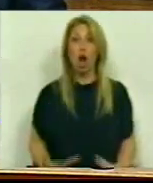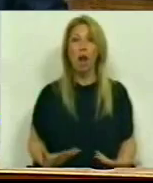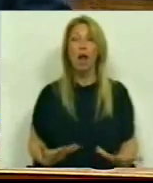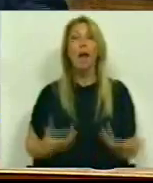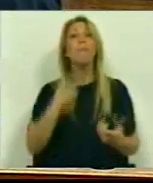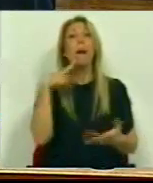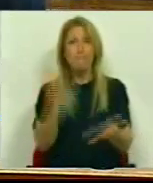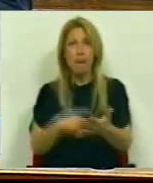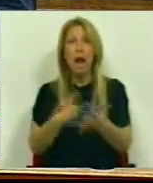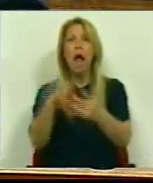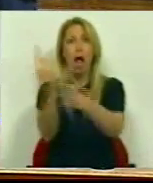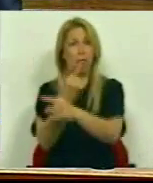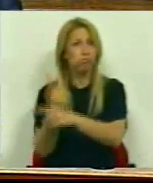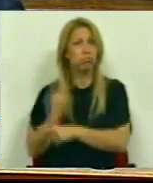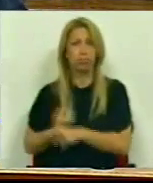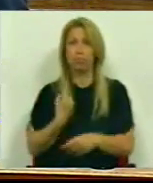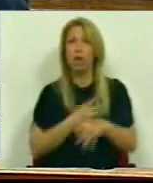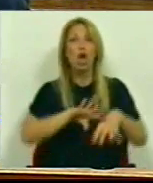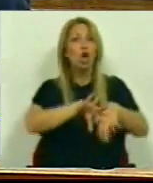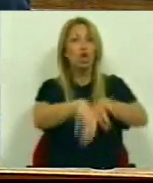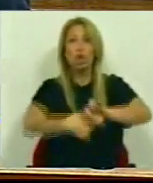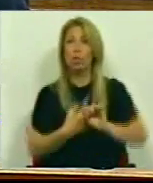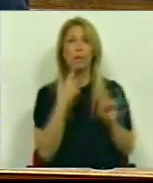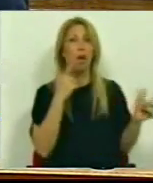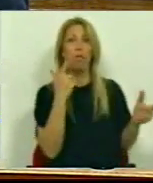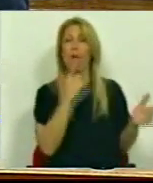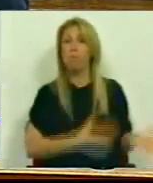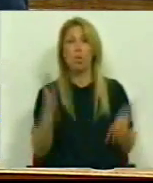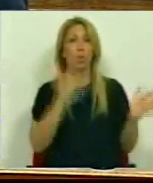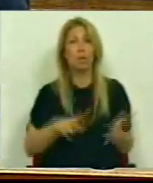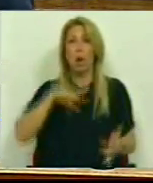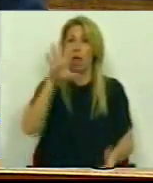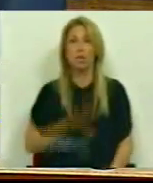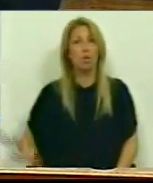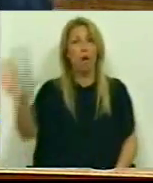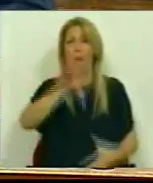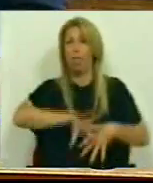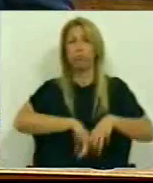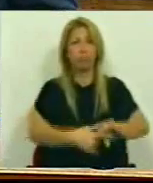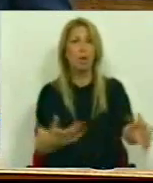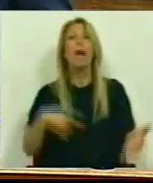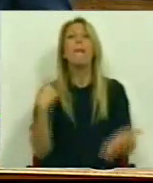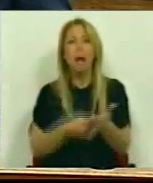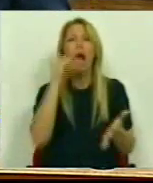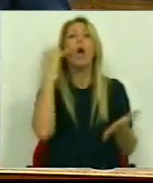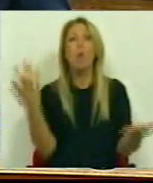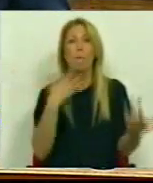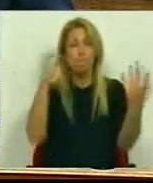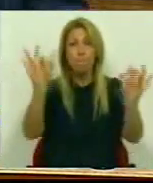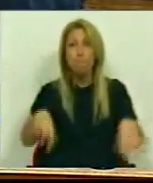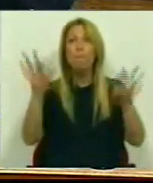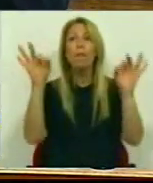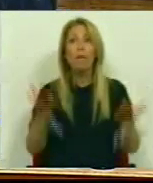Pagamos com a destruição do nosso aparelho produtivo e da nossa produção nacional Pagamos com a desativação